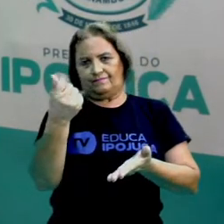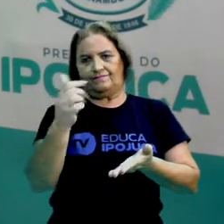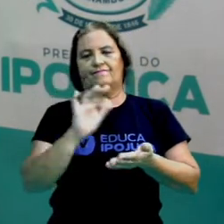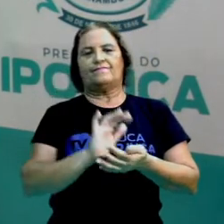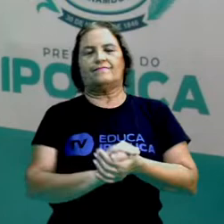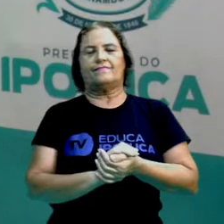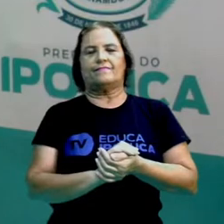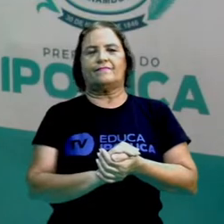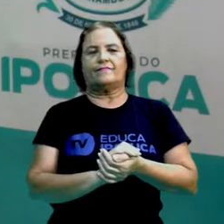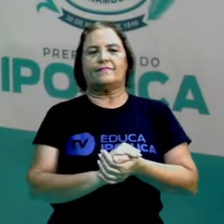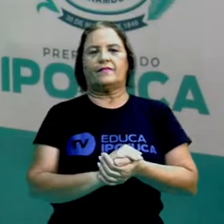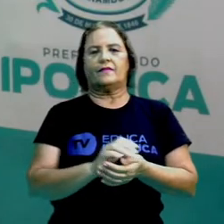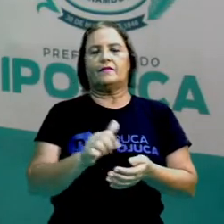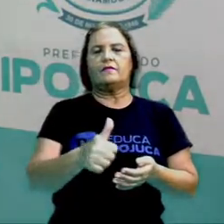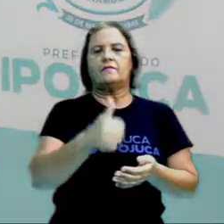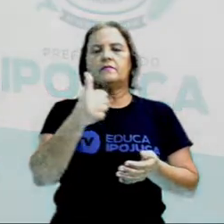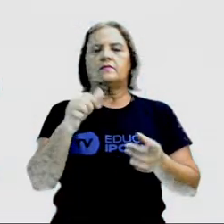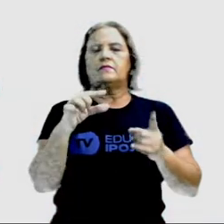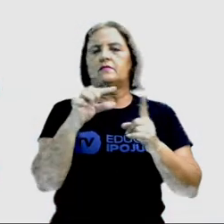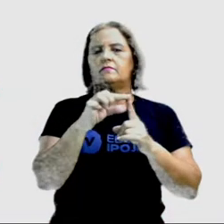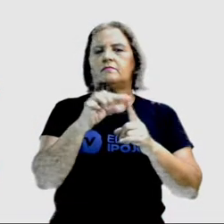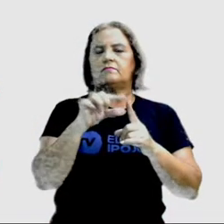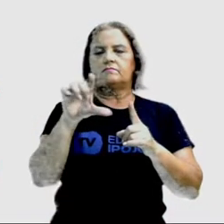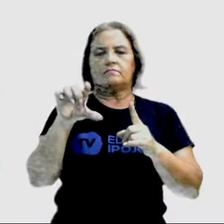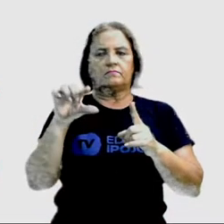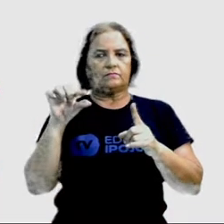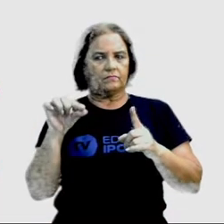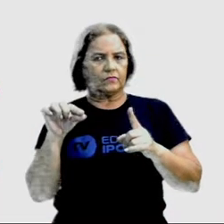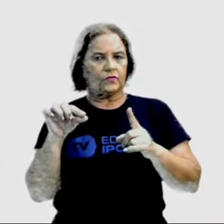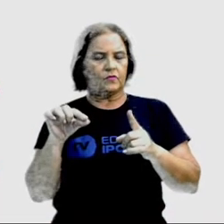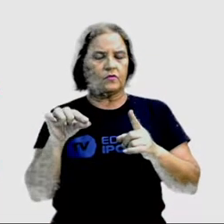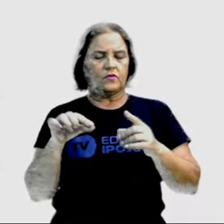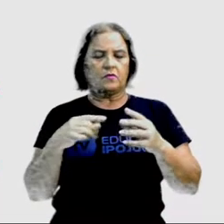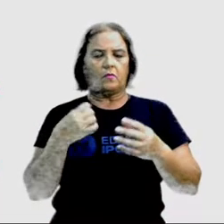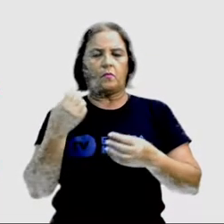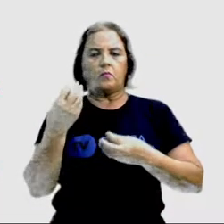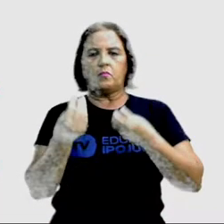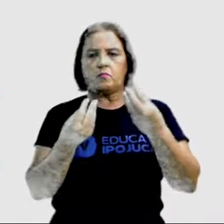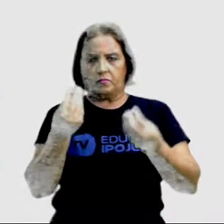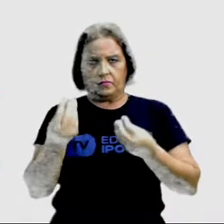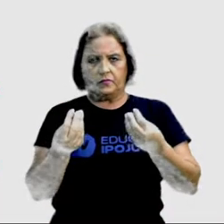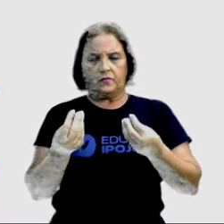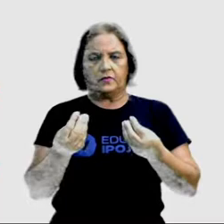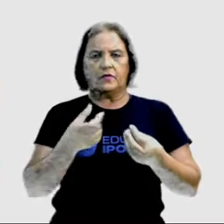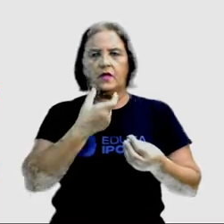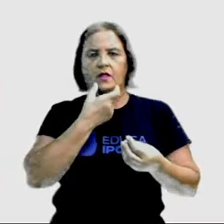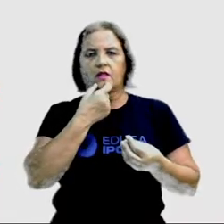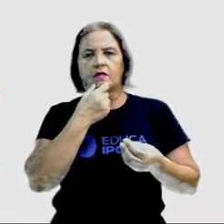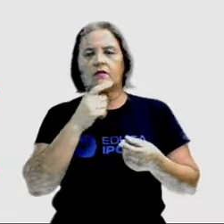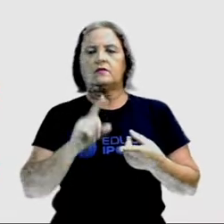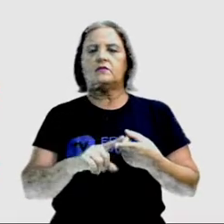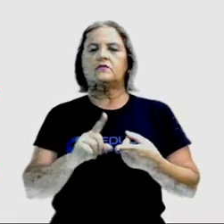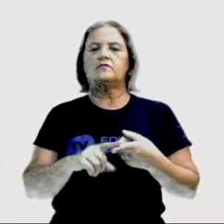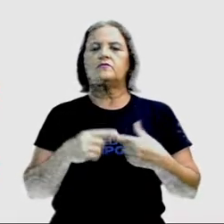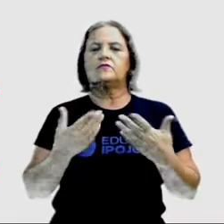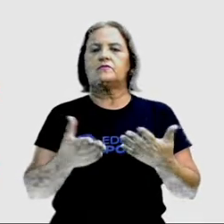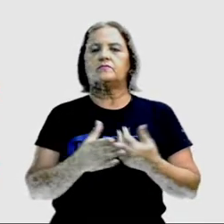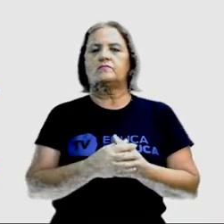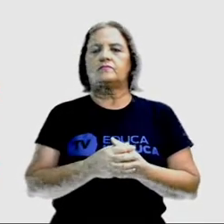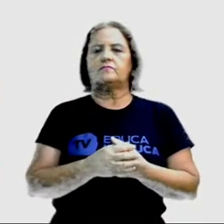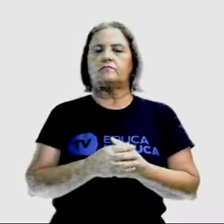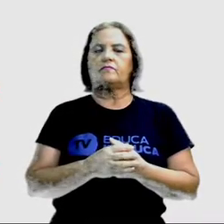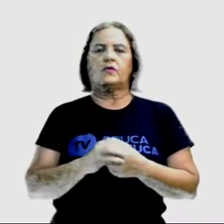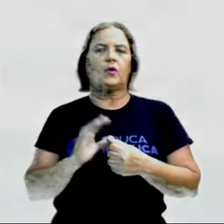Vamos lá! A primeira palavra que eu escolhi para vocês, entre as principais do idioma inglês, foi house. Todo